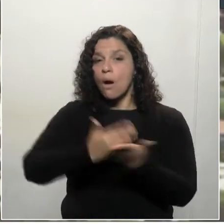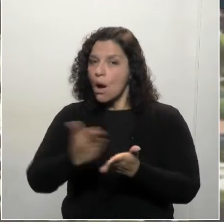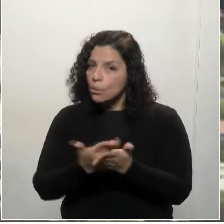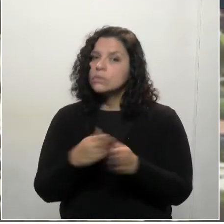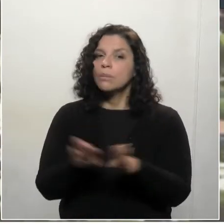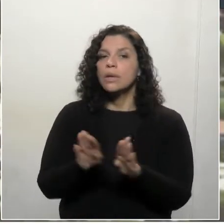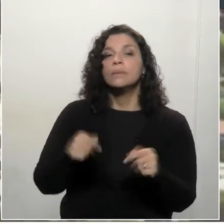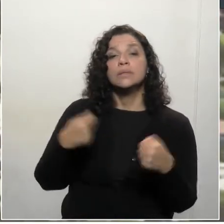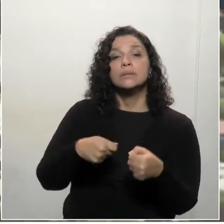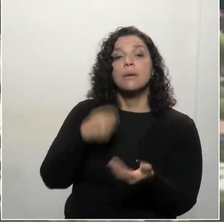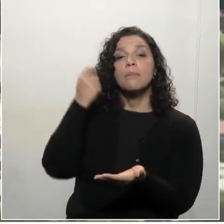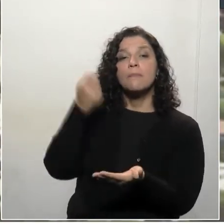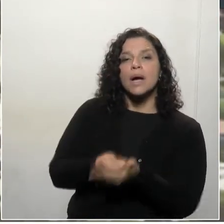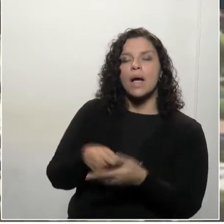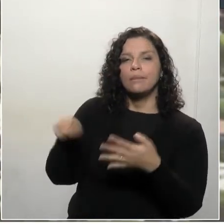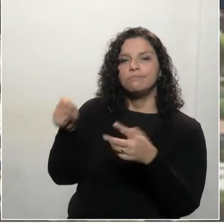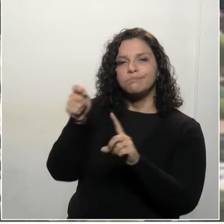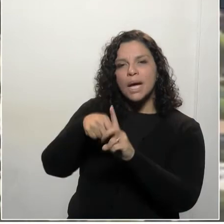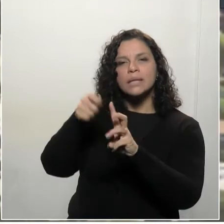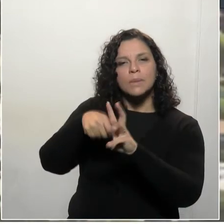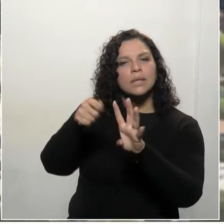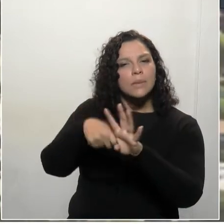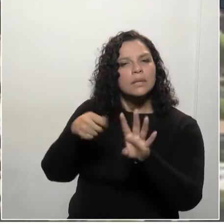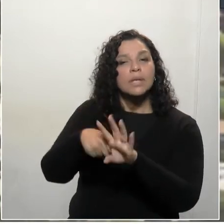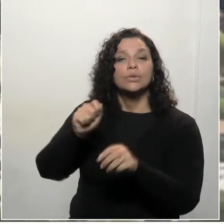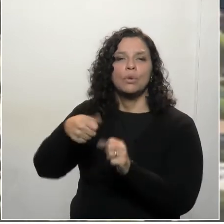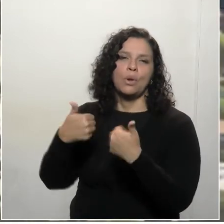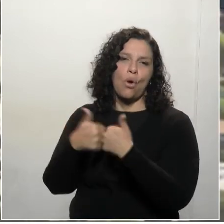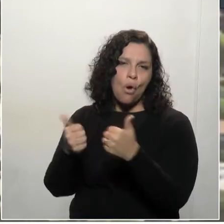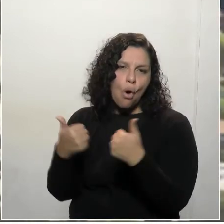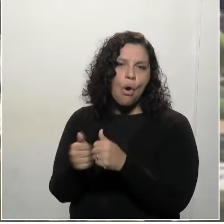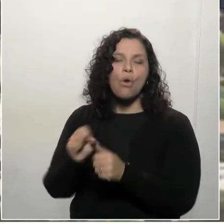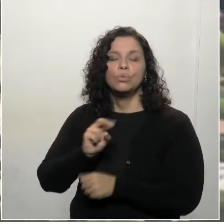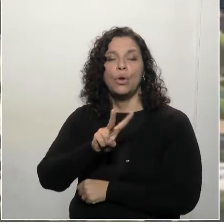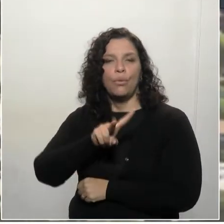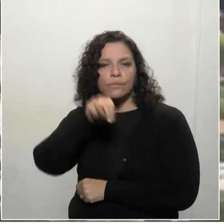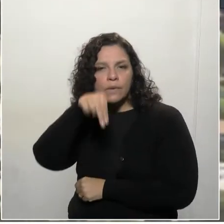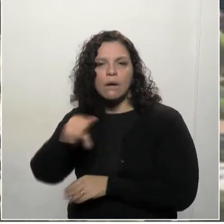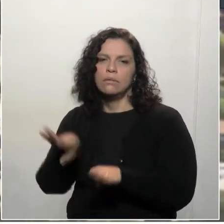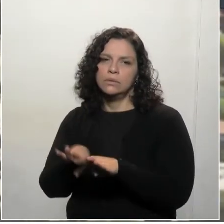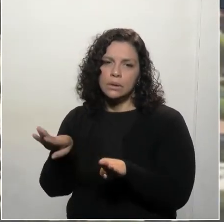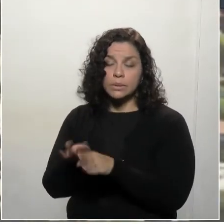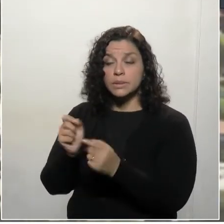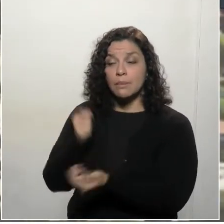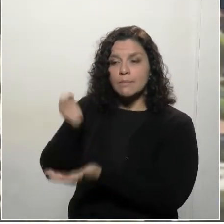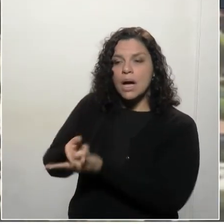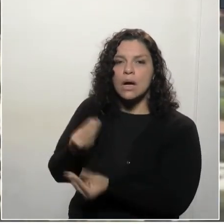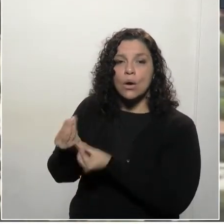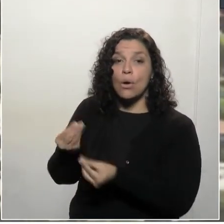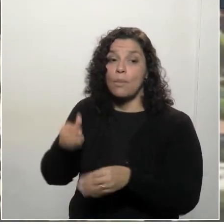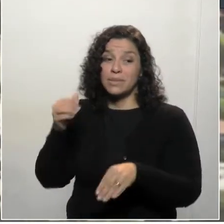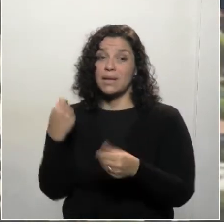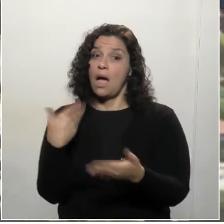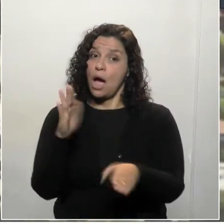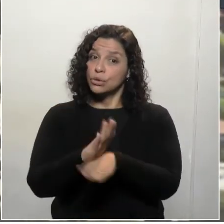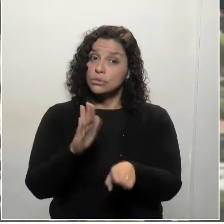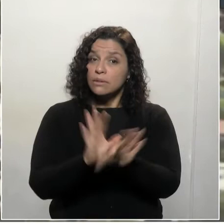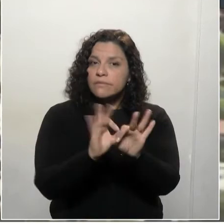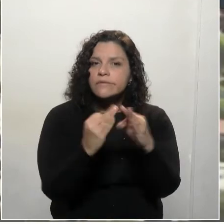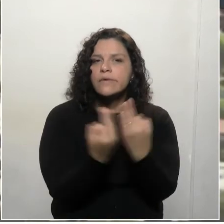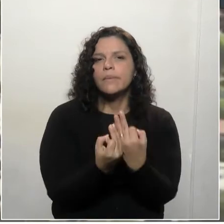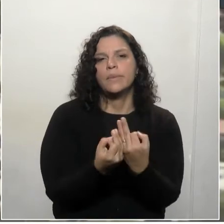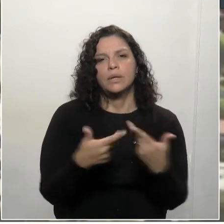prestação do seu automóvel, do seu ônibus, da sua van, precisam ter o sustento da sua família